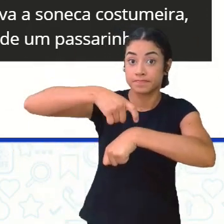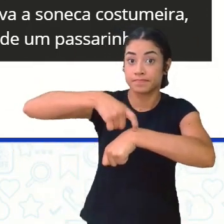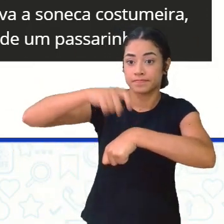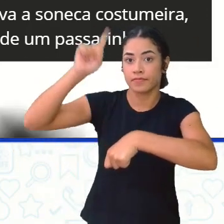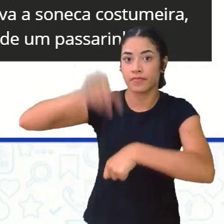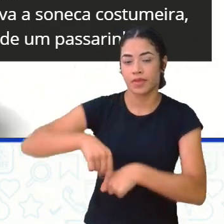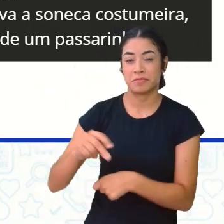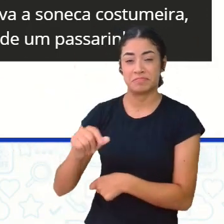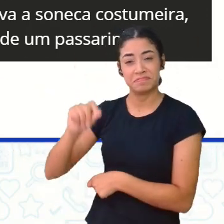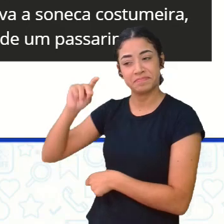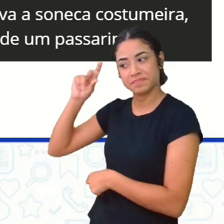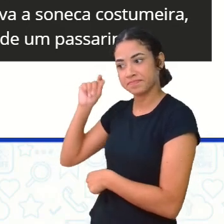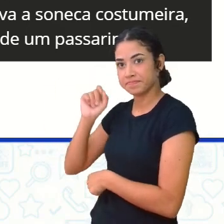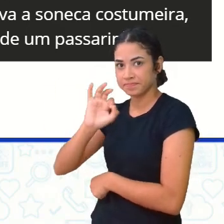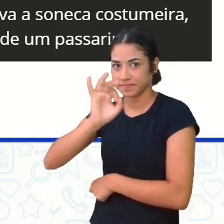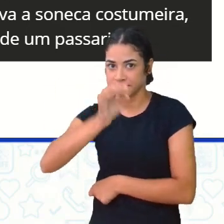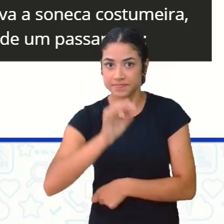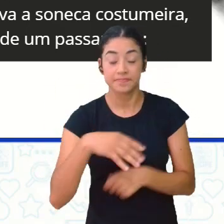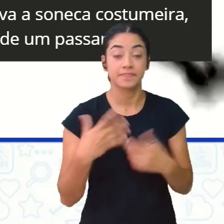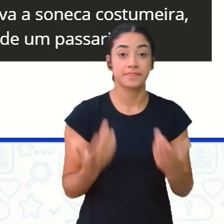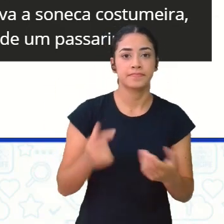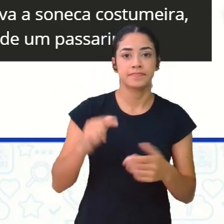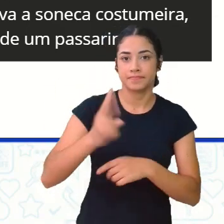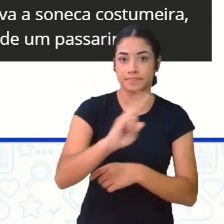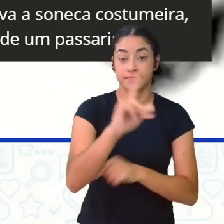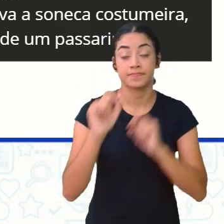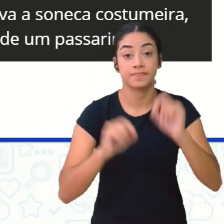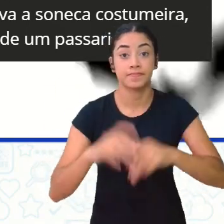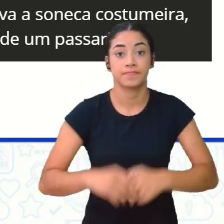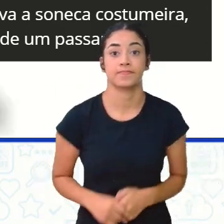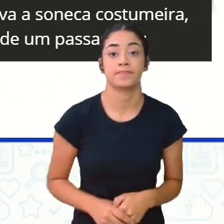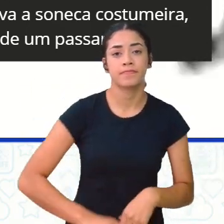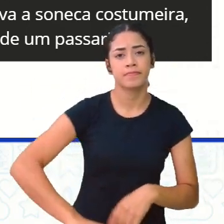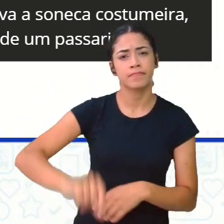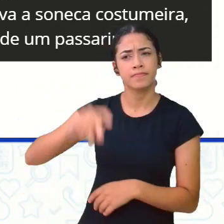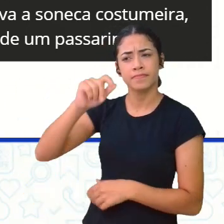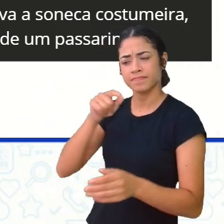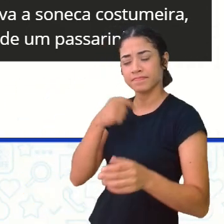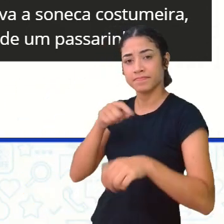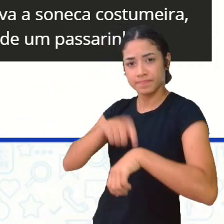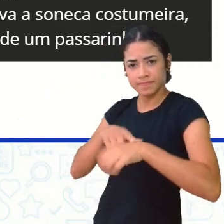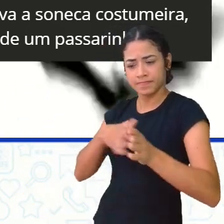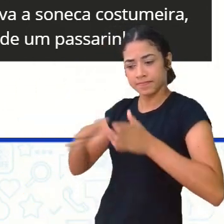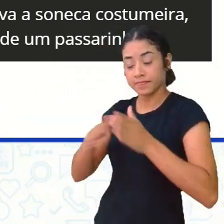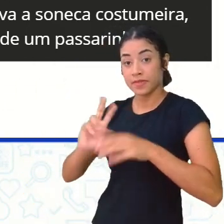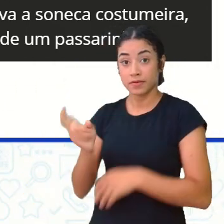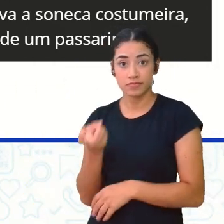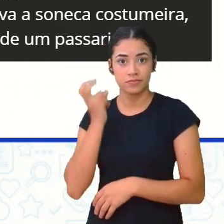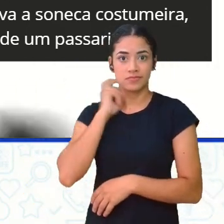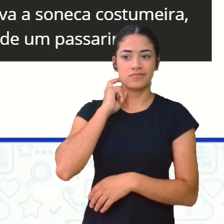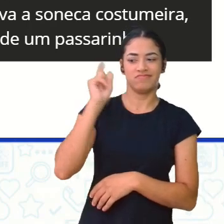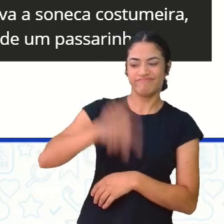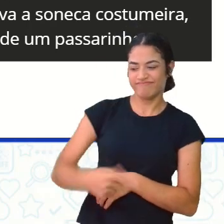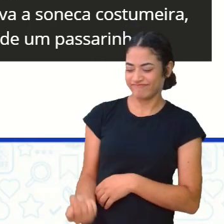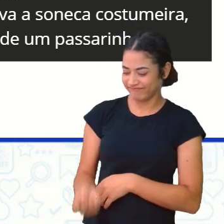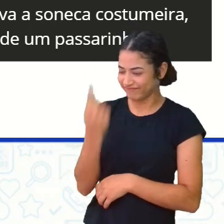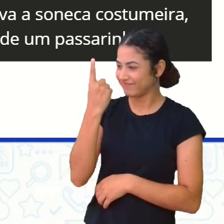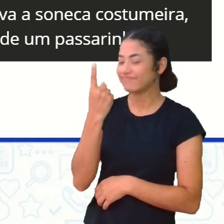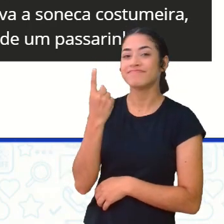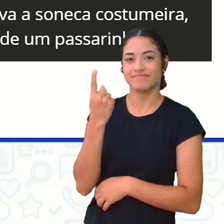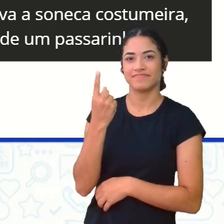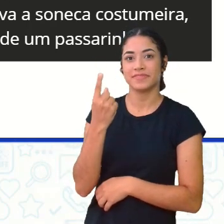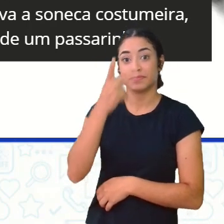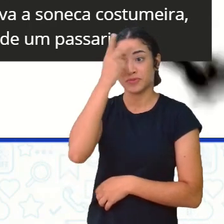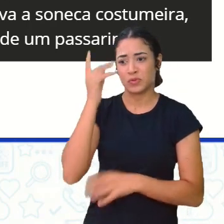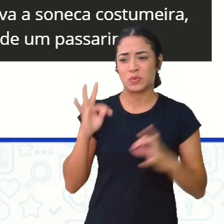Há muito e muito tempo. E aí ela continua. Naquela época, o morcego, este estranho bicho, que bota